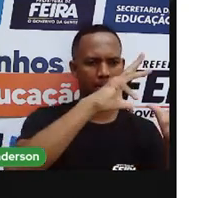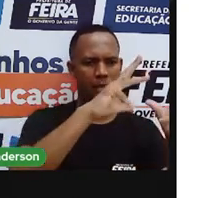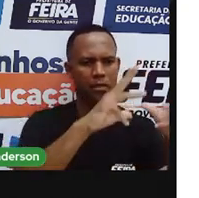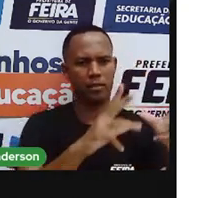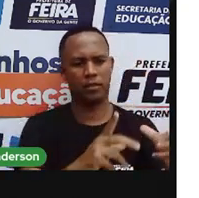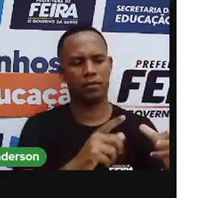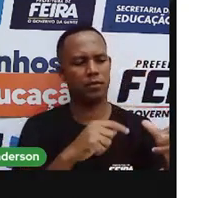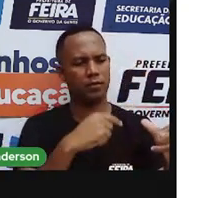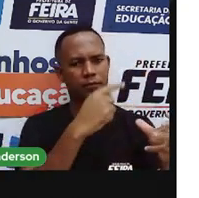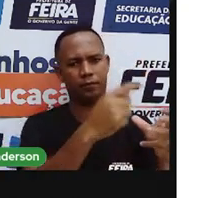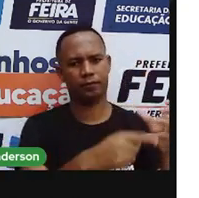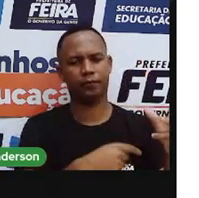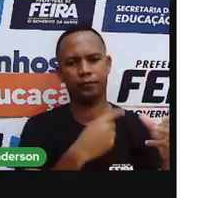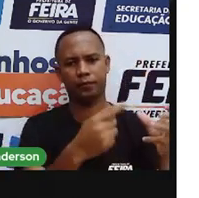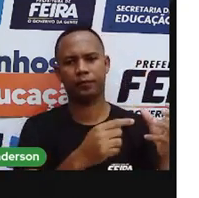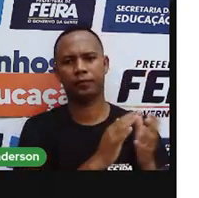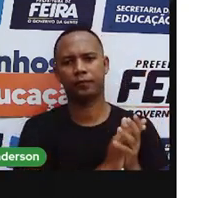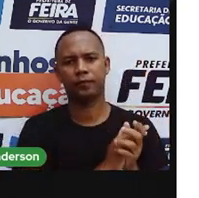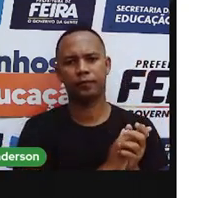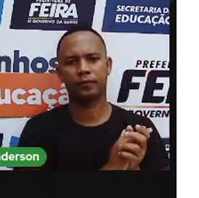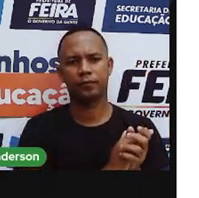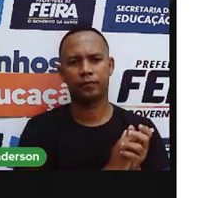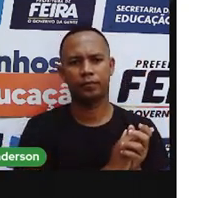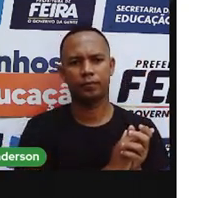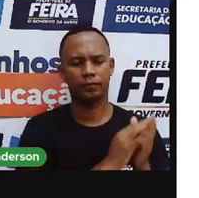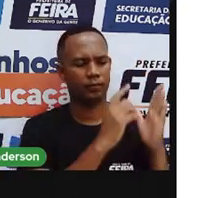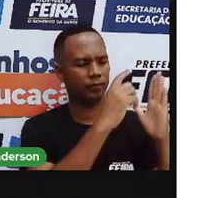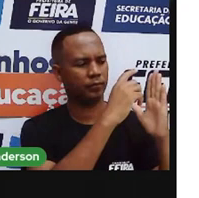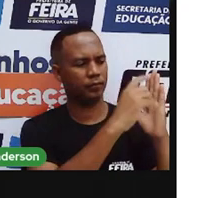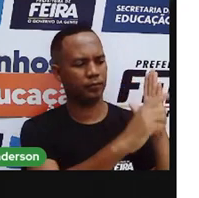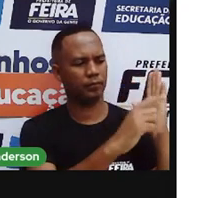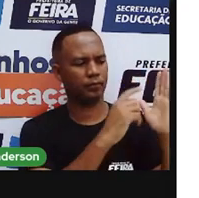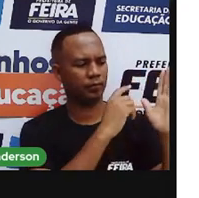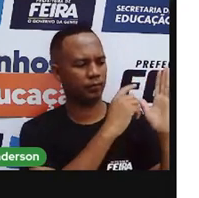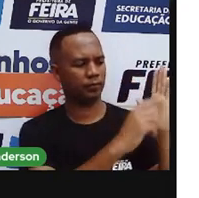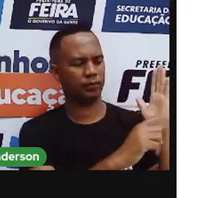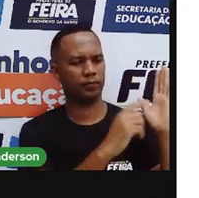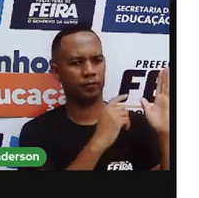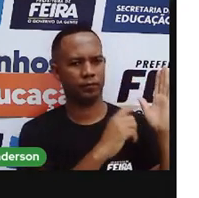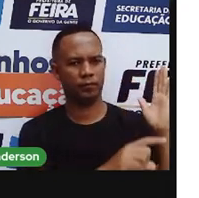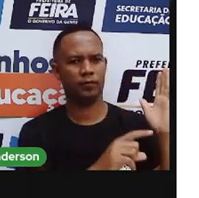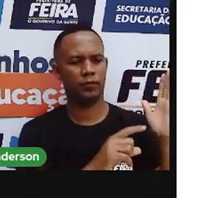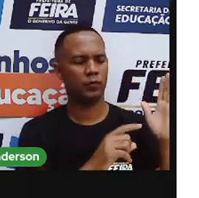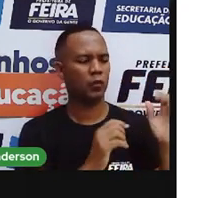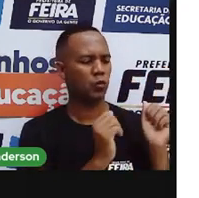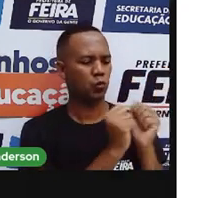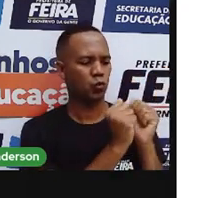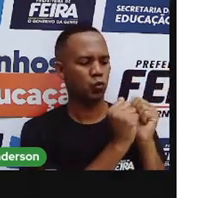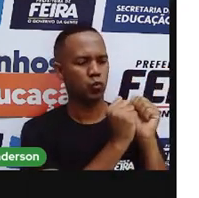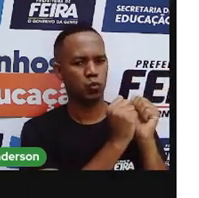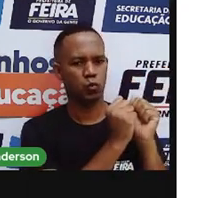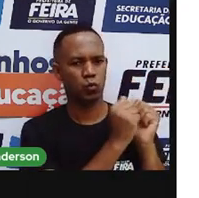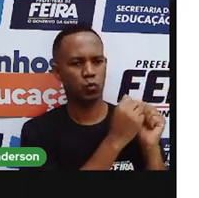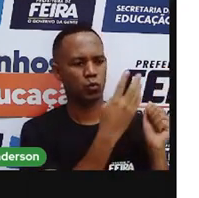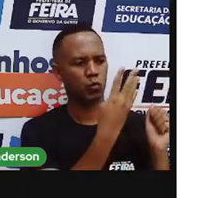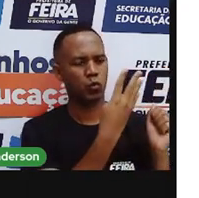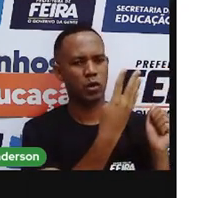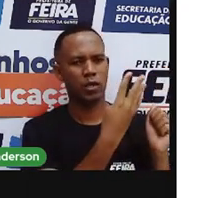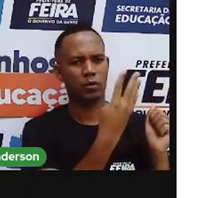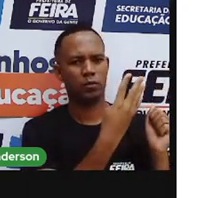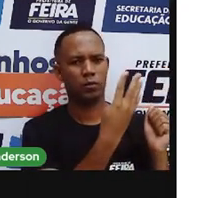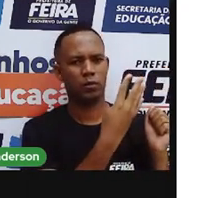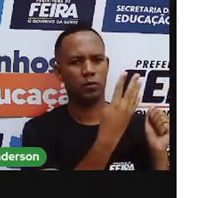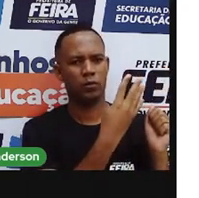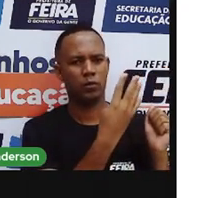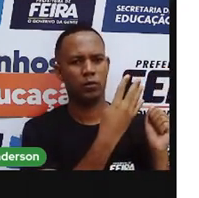verso. Planeta por nós habitado. Outro verso. Quando eu junto esses quatro versos, eu tenho o quê?